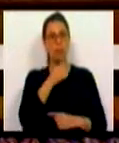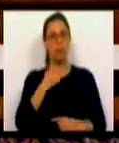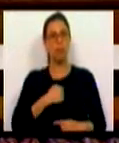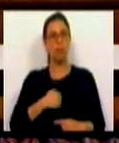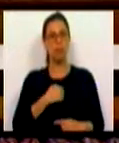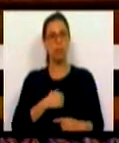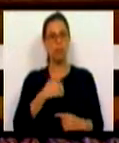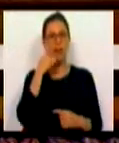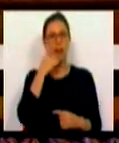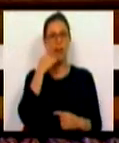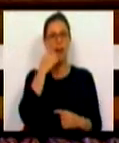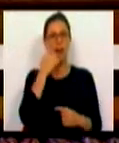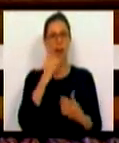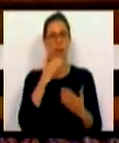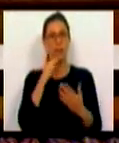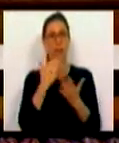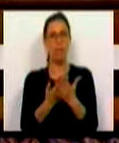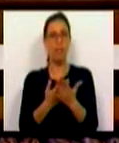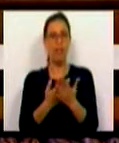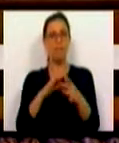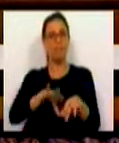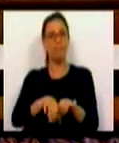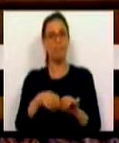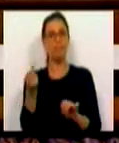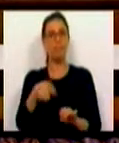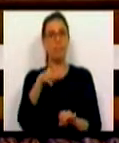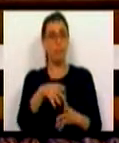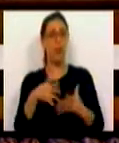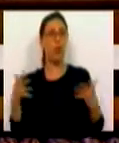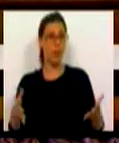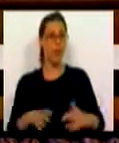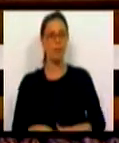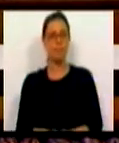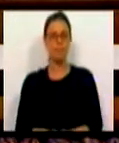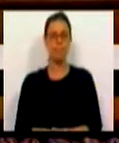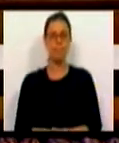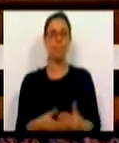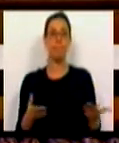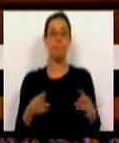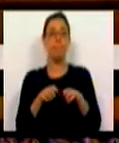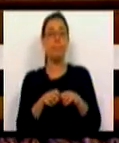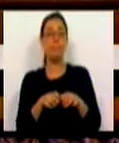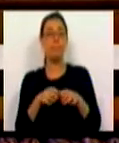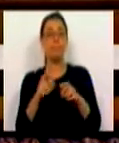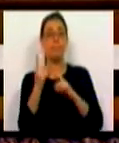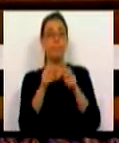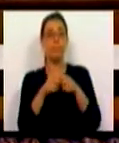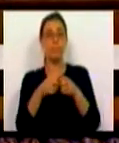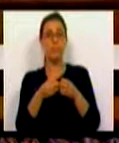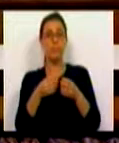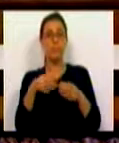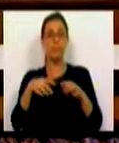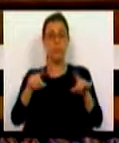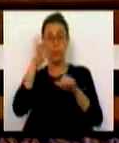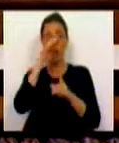graves efeitos da tragédia de Pedrógão Grande. A desertificação física e humana